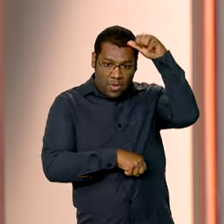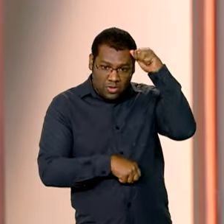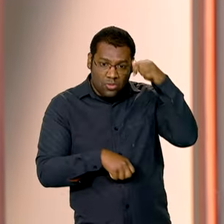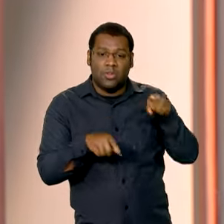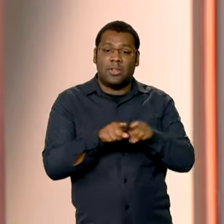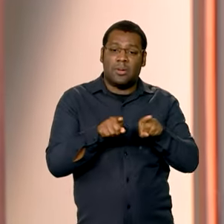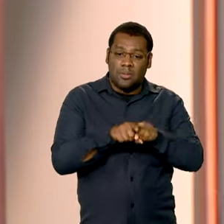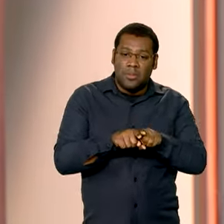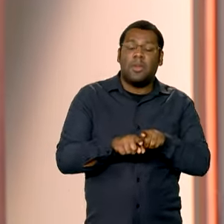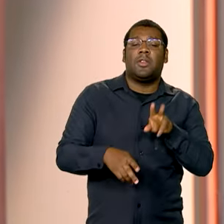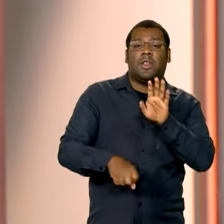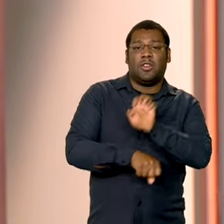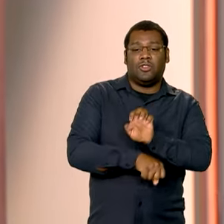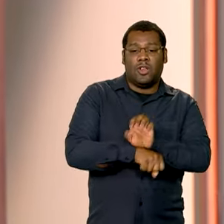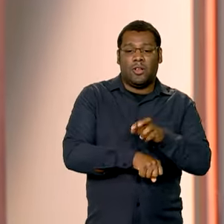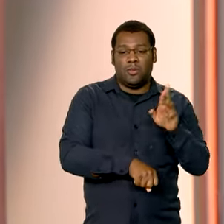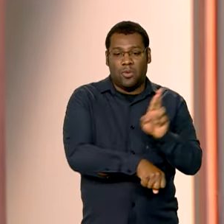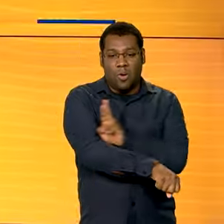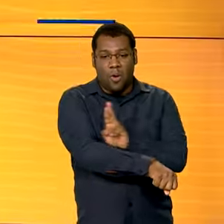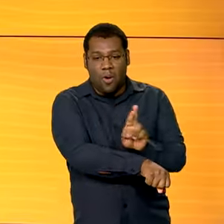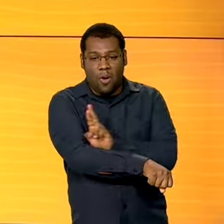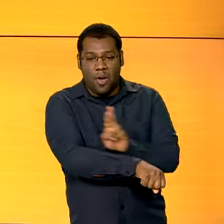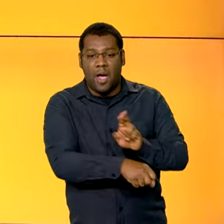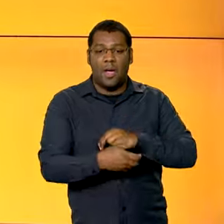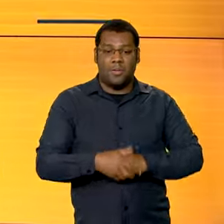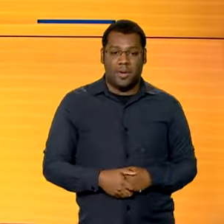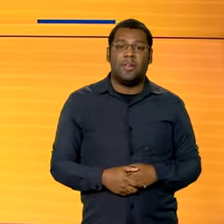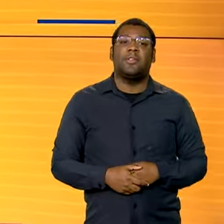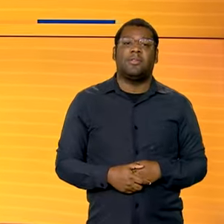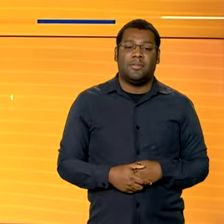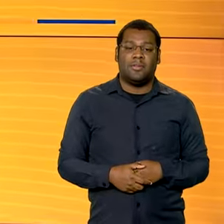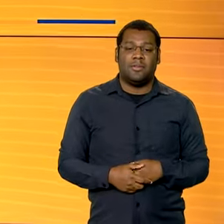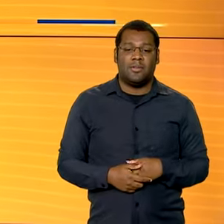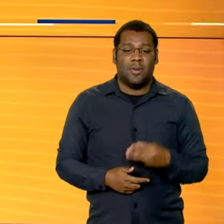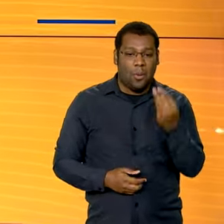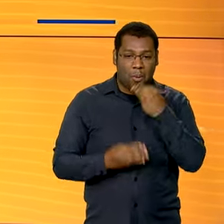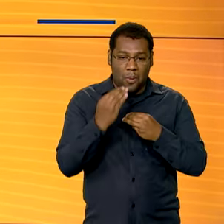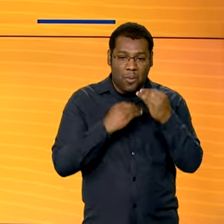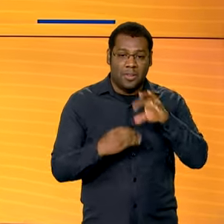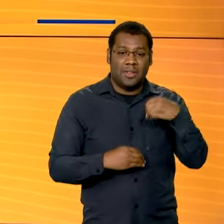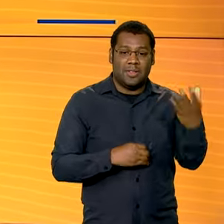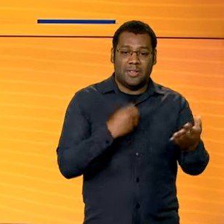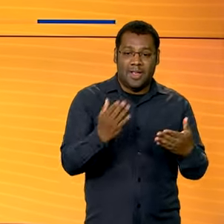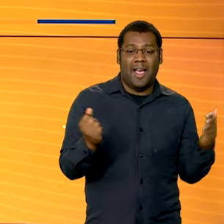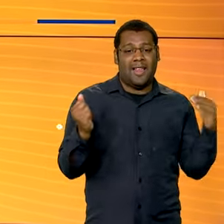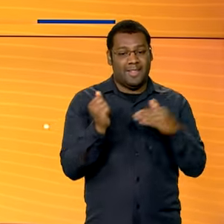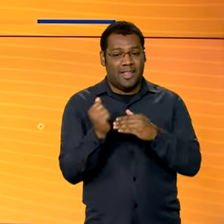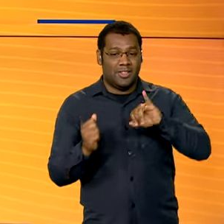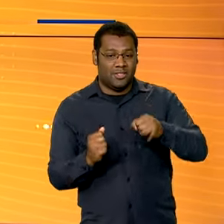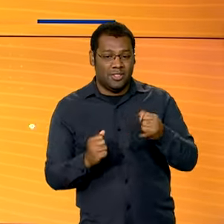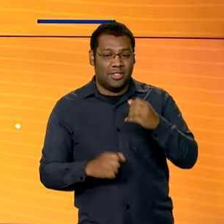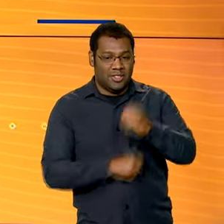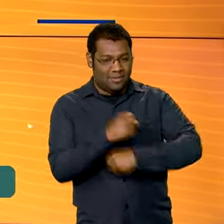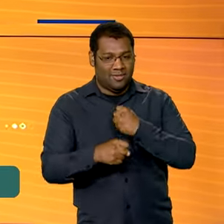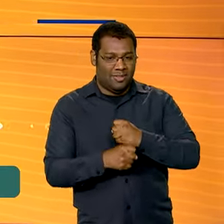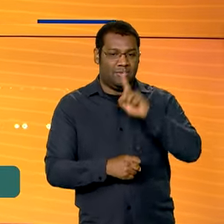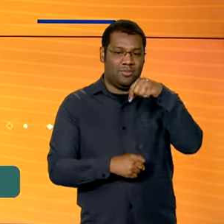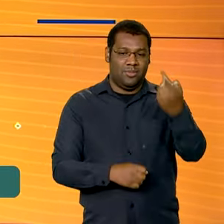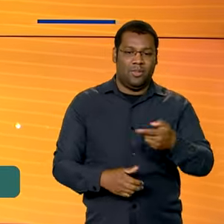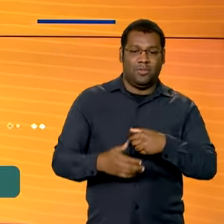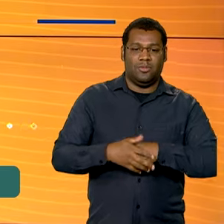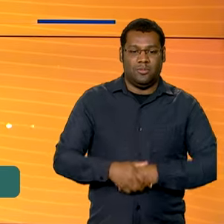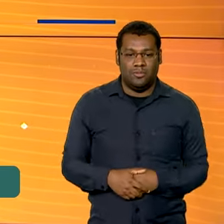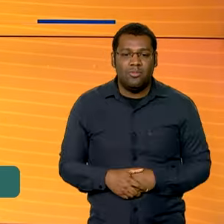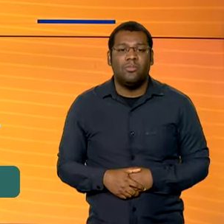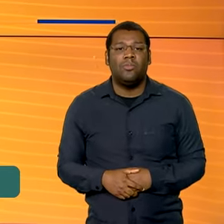entregues até janeiro do ano que vem. E falando em cidadania, as ações de assistência social foram reforçadas em